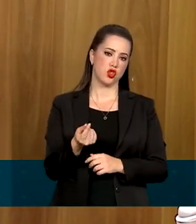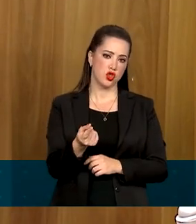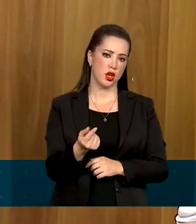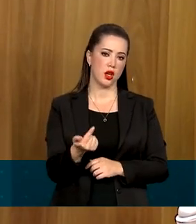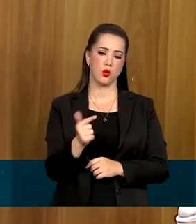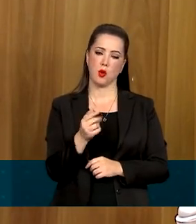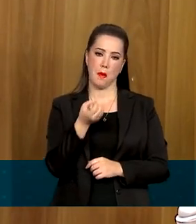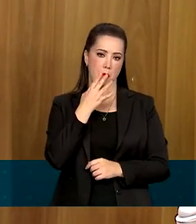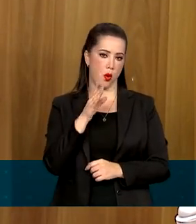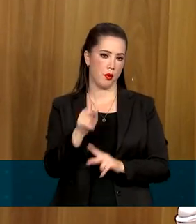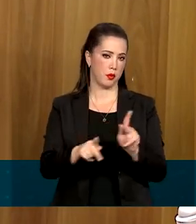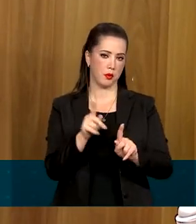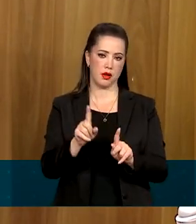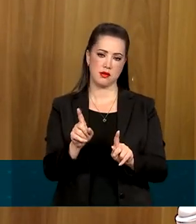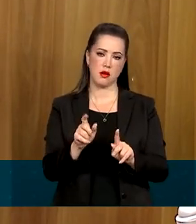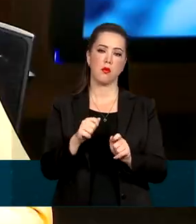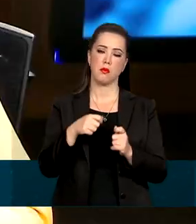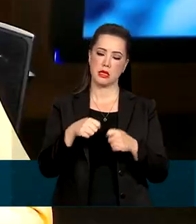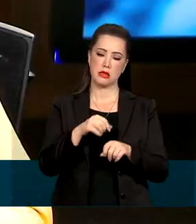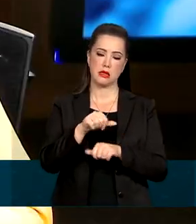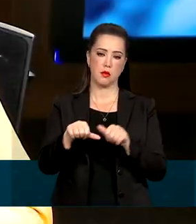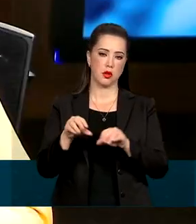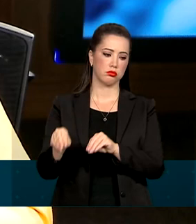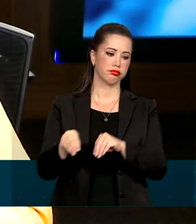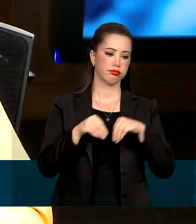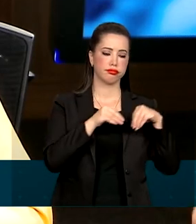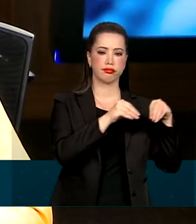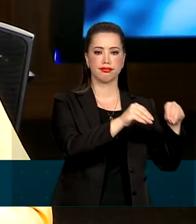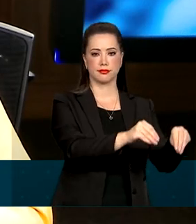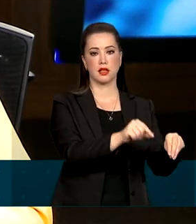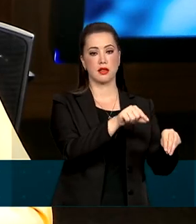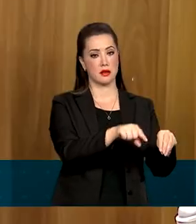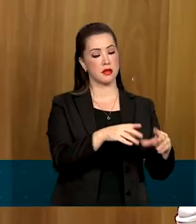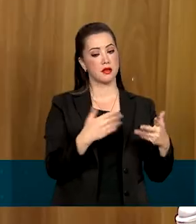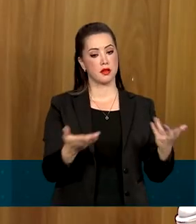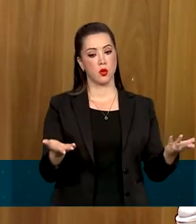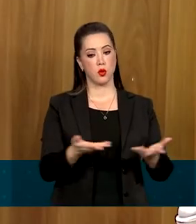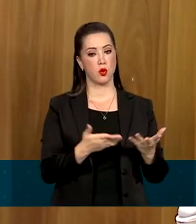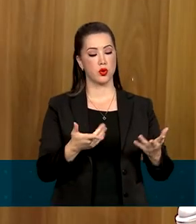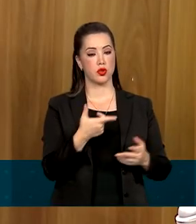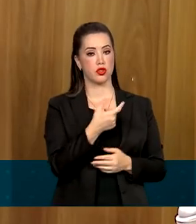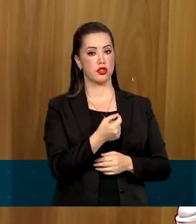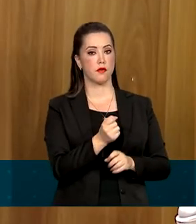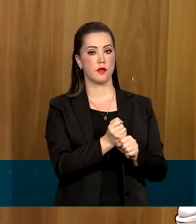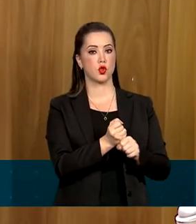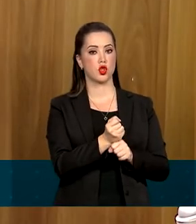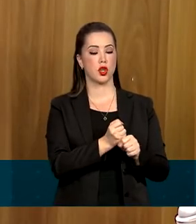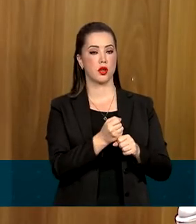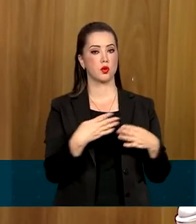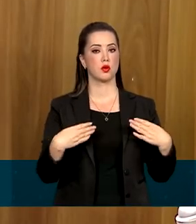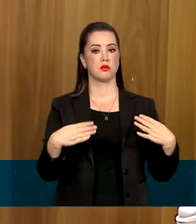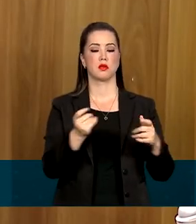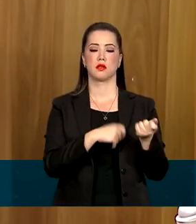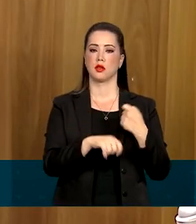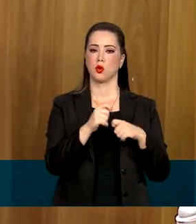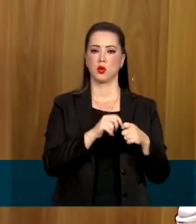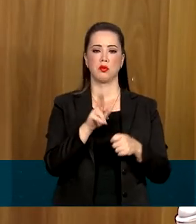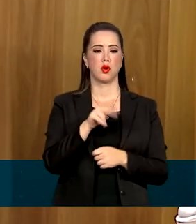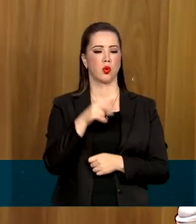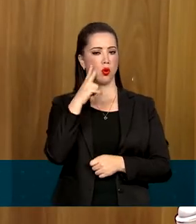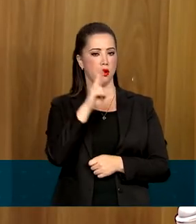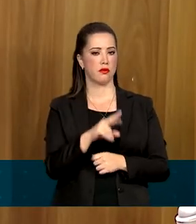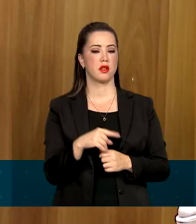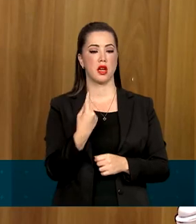voltar esse recurso para aquilo que a população precisa. E aí a gente fez uma coisa que eu que estou há 20 anos no Ministério da Economia nunca tinha visto dessa dimensão.